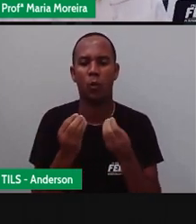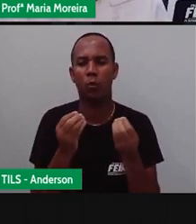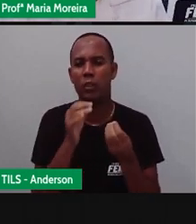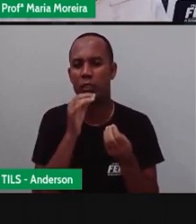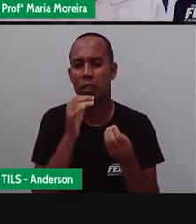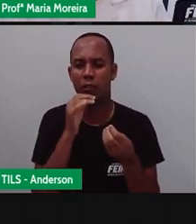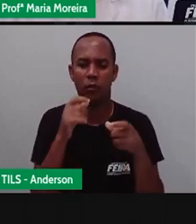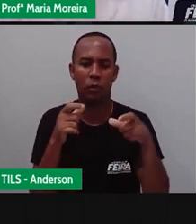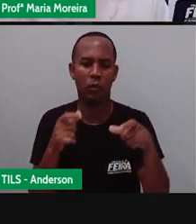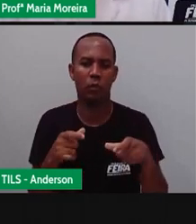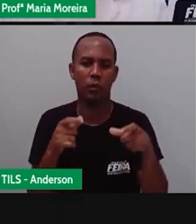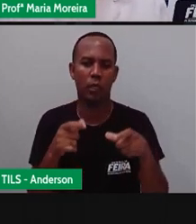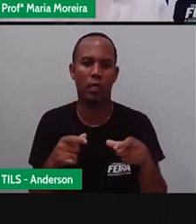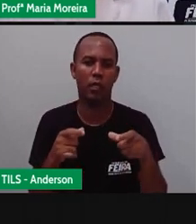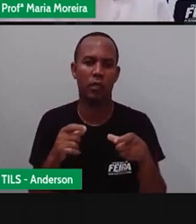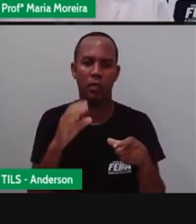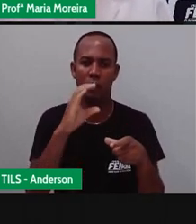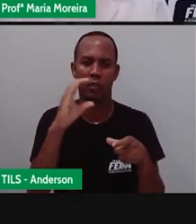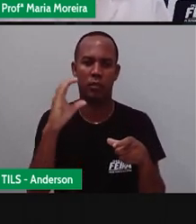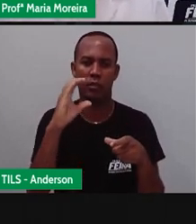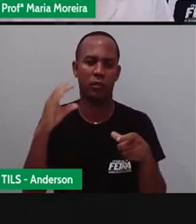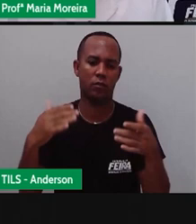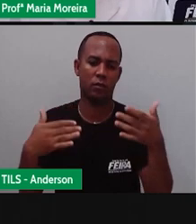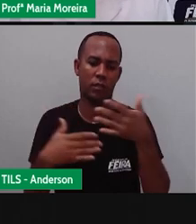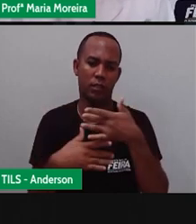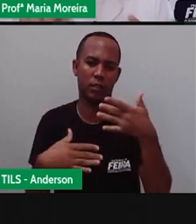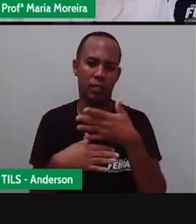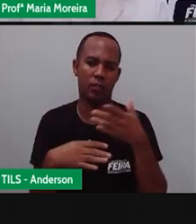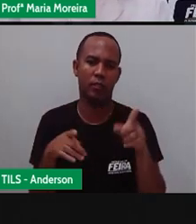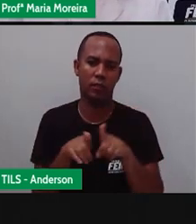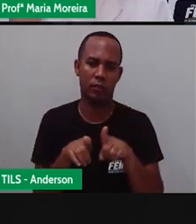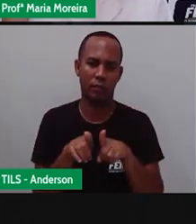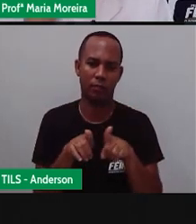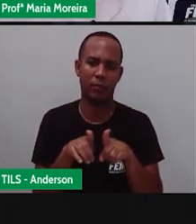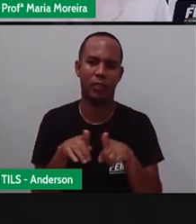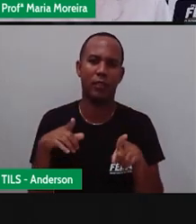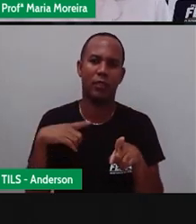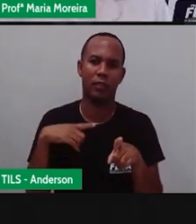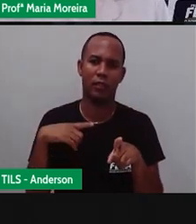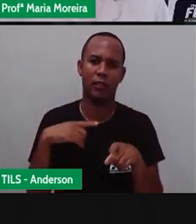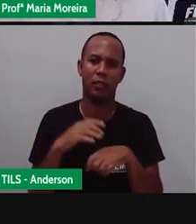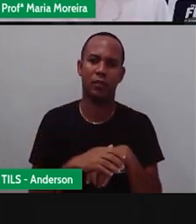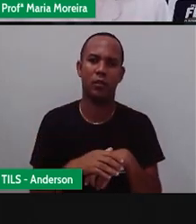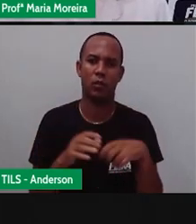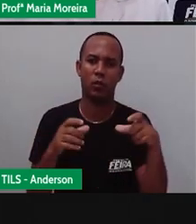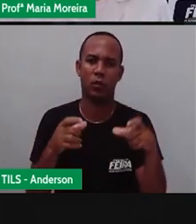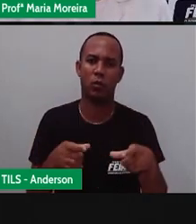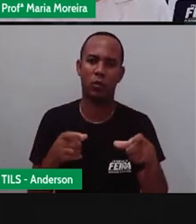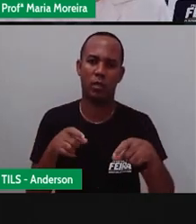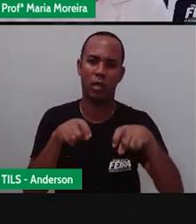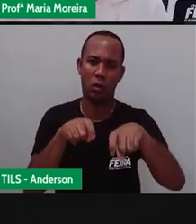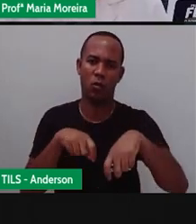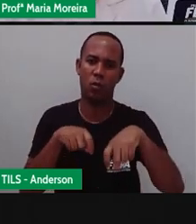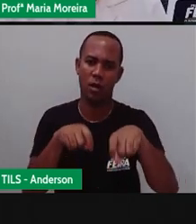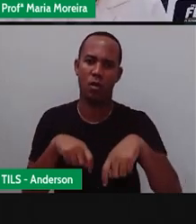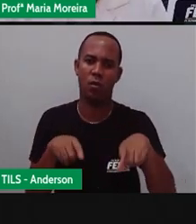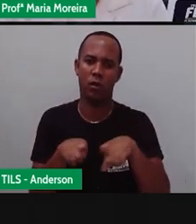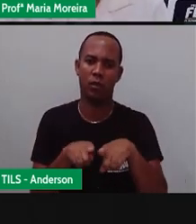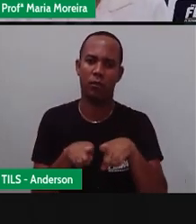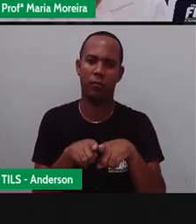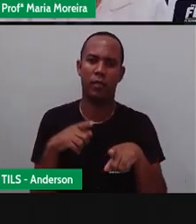até no centro da cidade, nos bairros mais periféricos e principalmente na zona rural, né? Aí nos distritos.